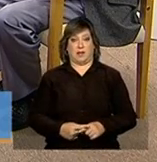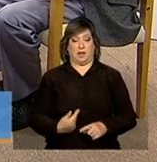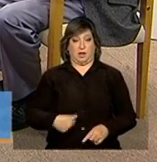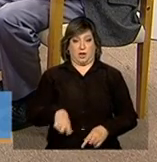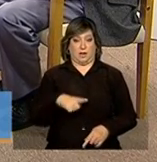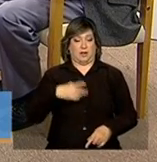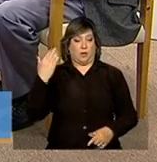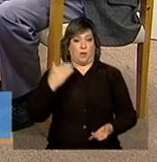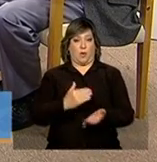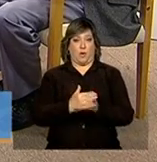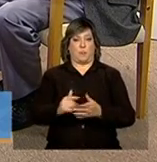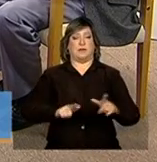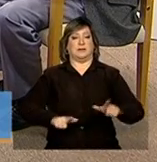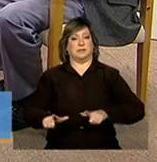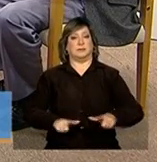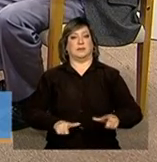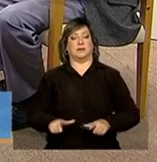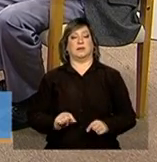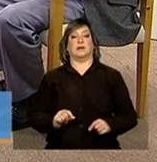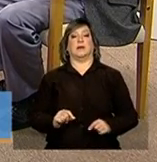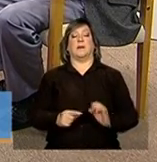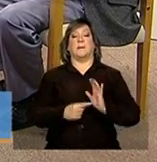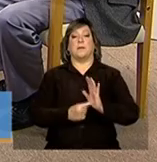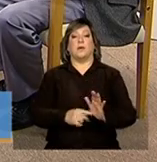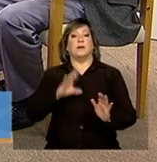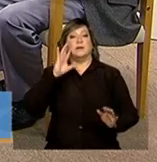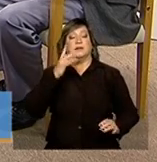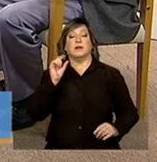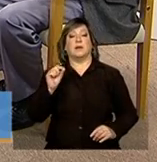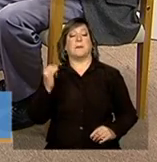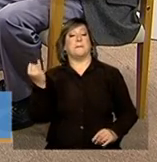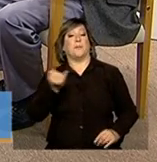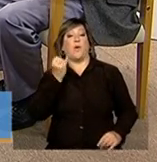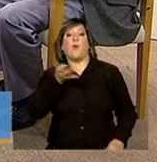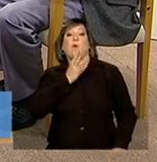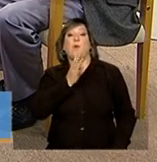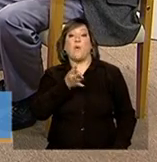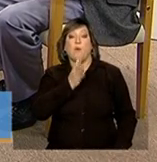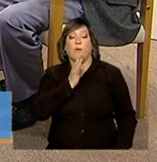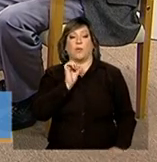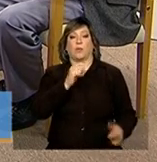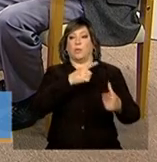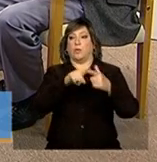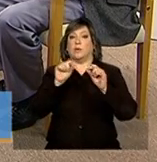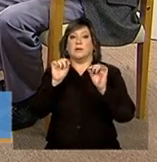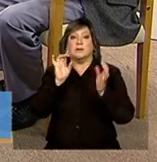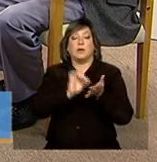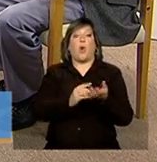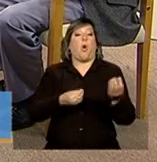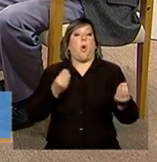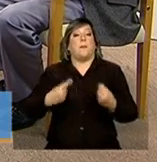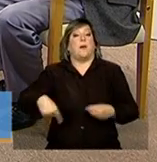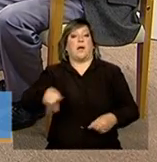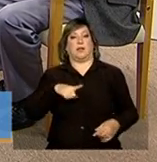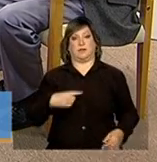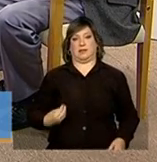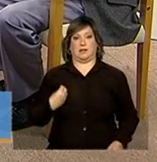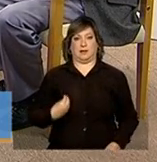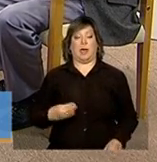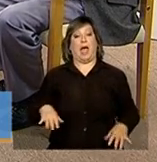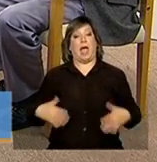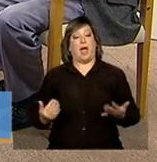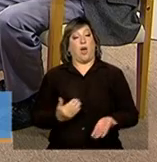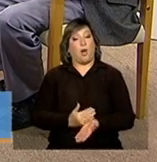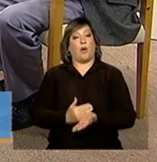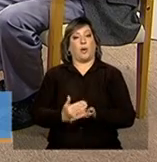demonstrar, que é justamente a importância de conhecer a realidade tal qual, como ela se apresenta. Para, partir daí,